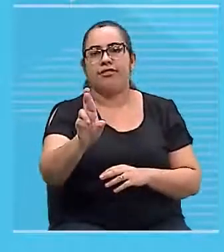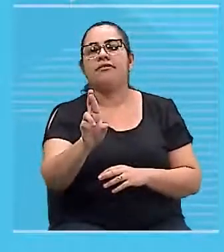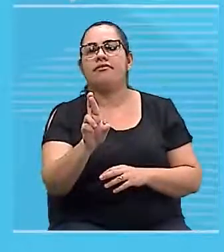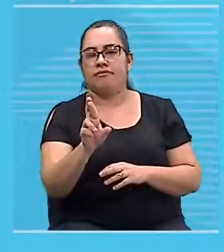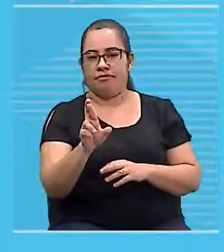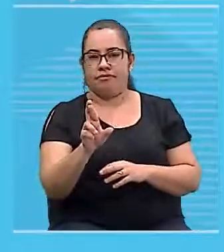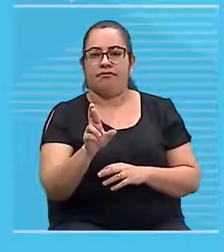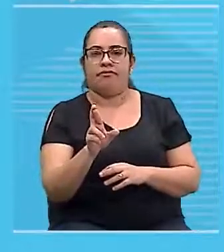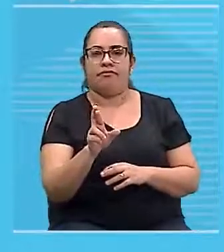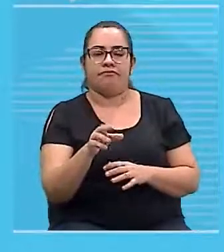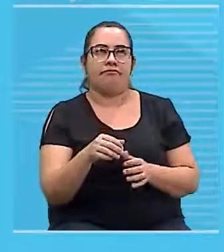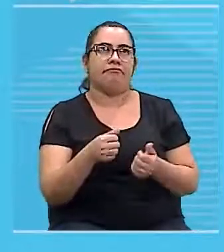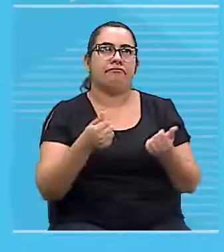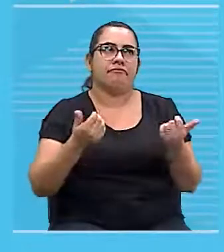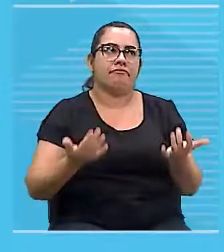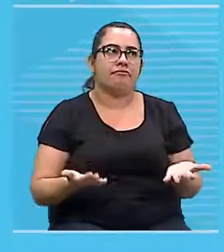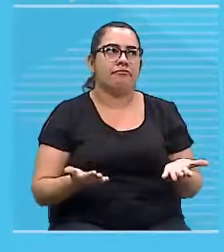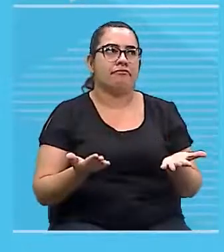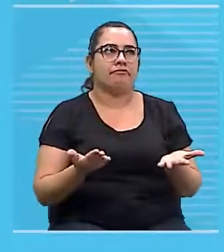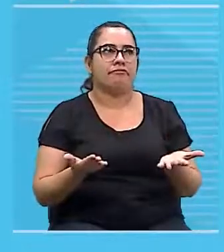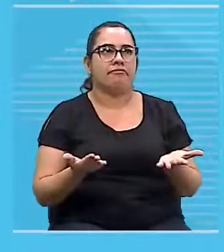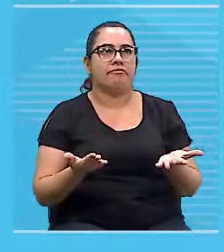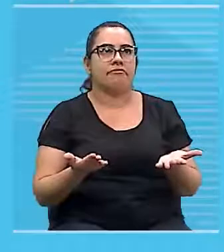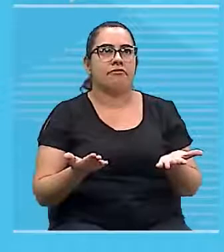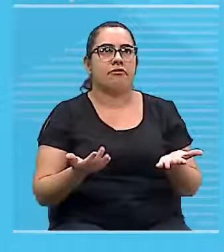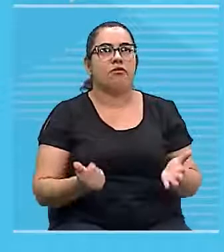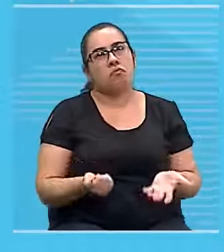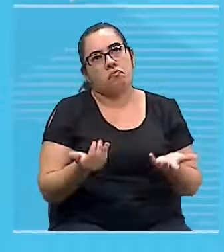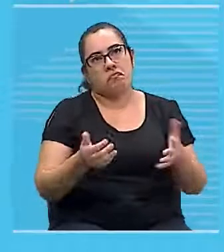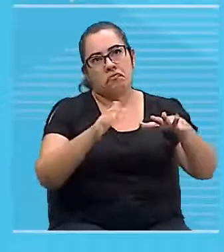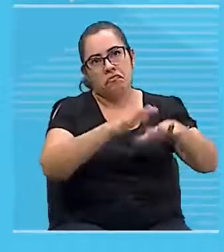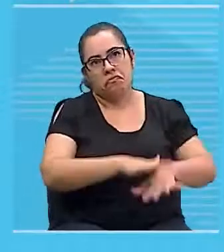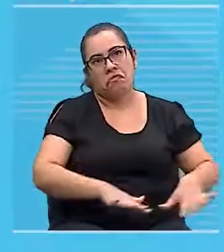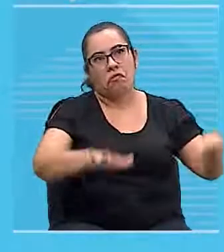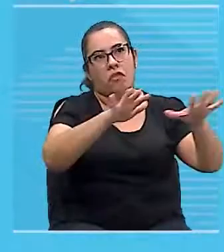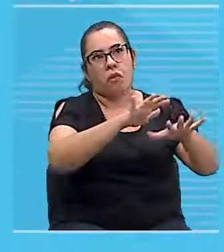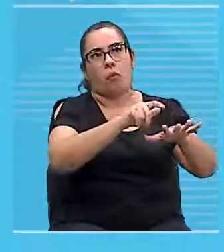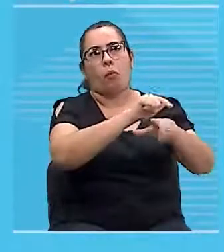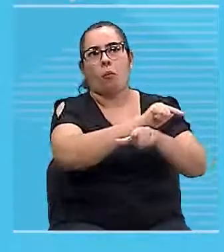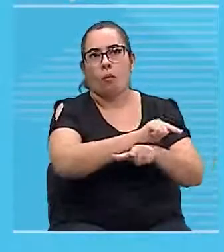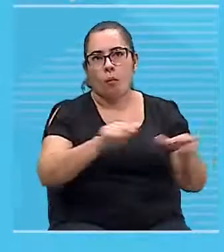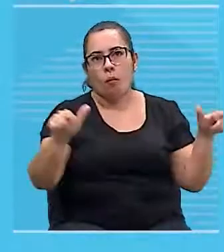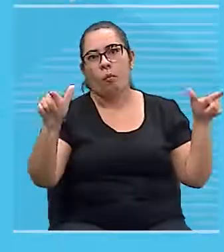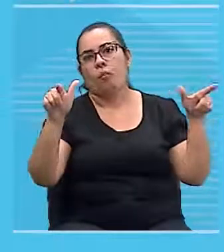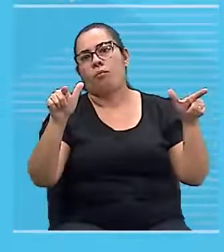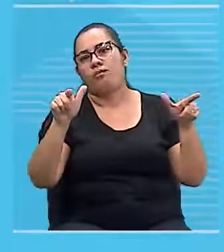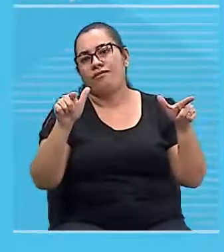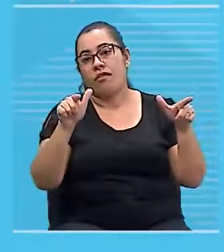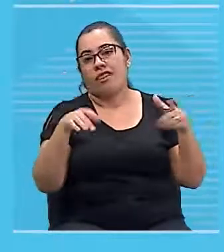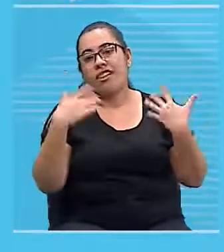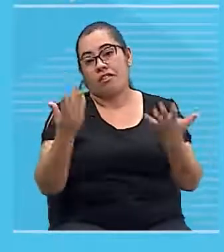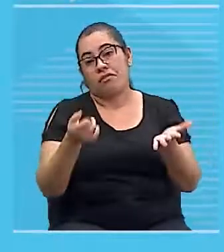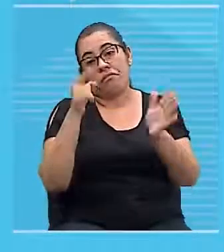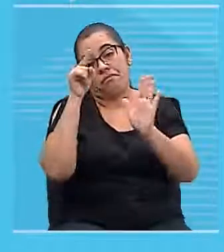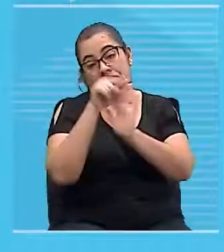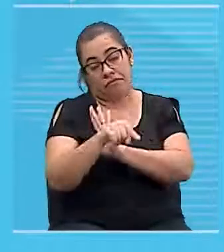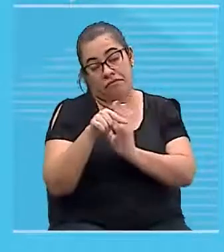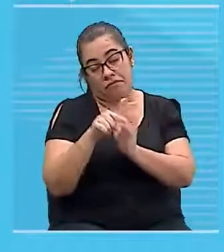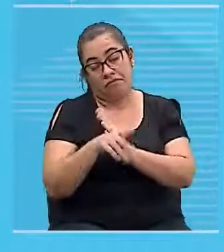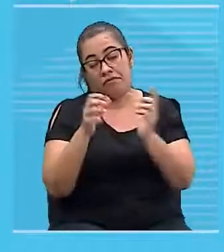esse meio é o vácuo. Então, a questão vai dizer para você qual é o meio,